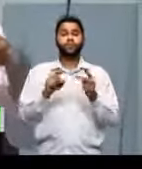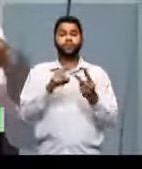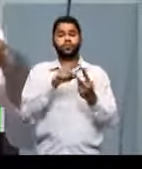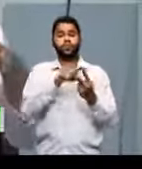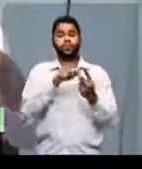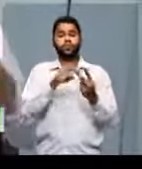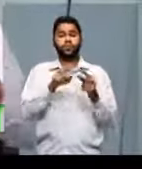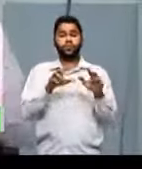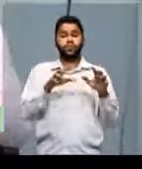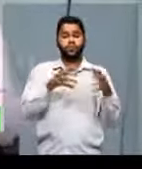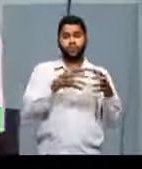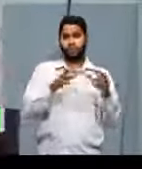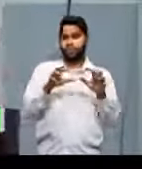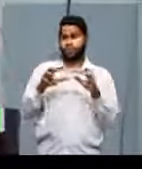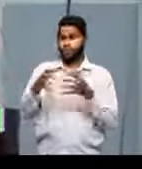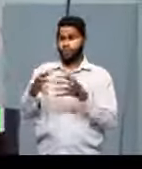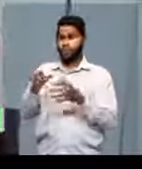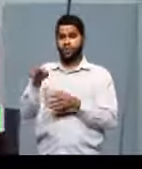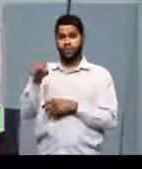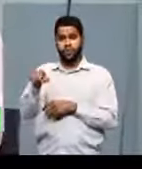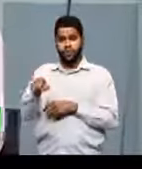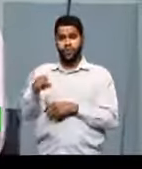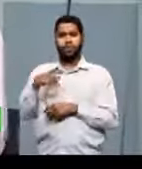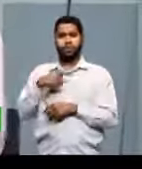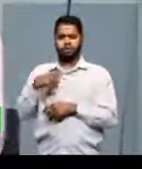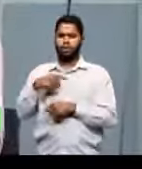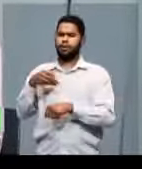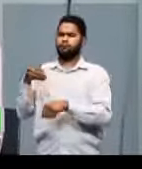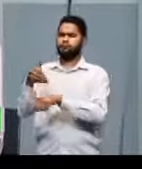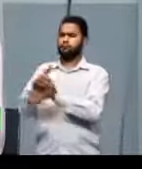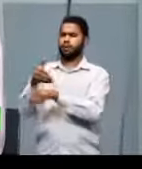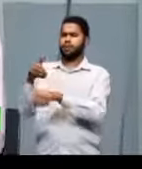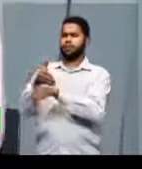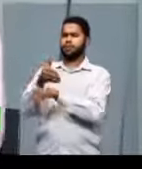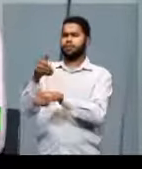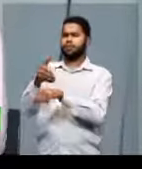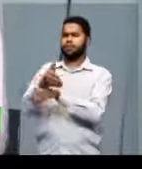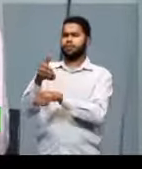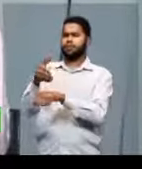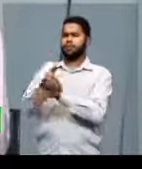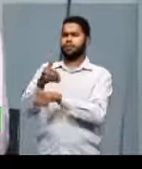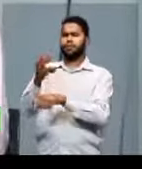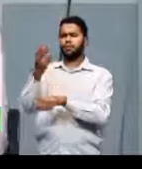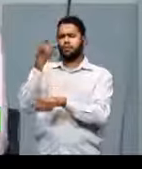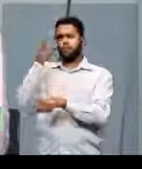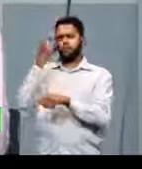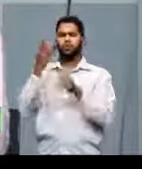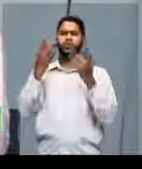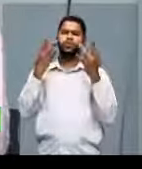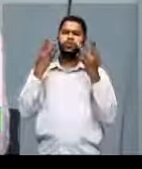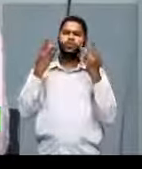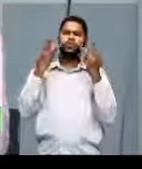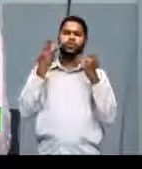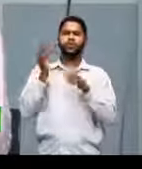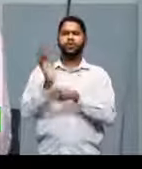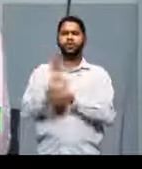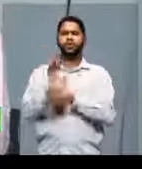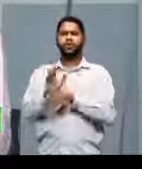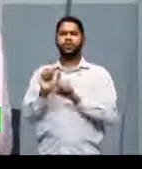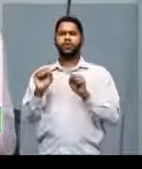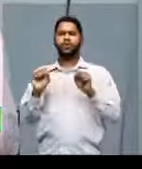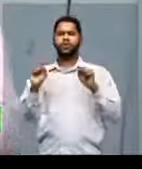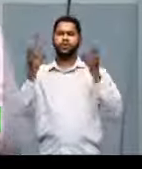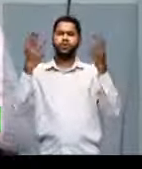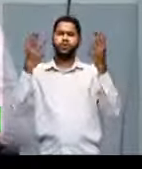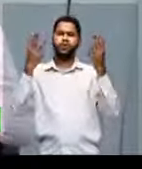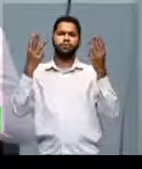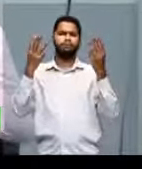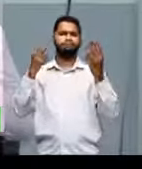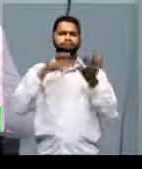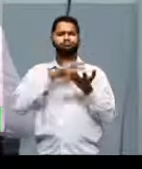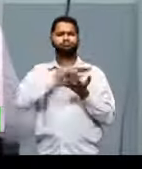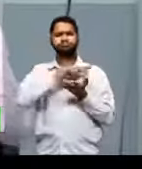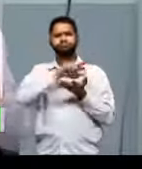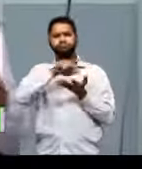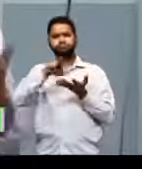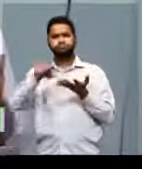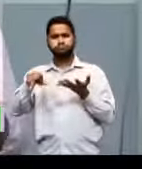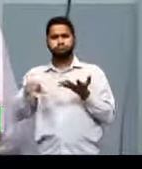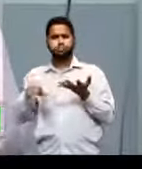grupos sociais, um deles que tem acesso a objetos de cultura, teatro, cinema, shows, espetáculos,